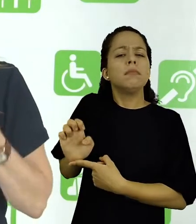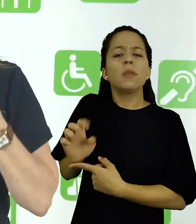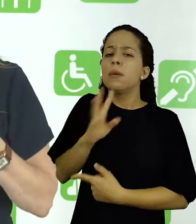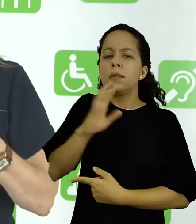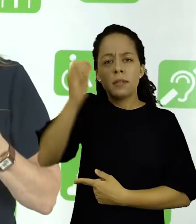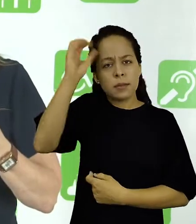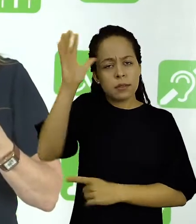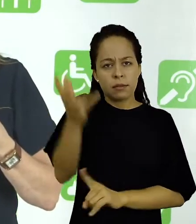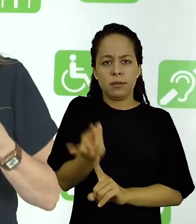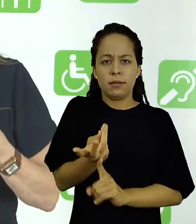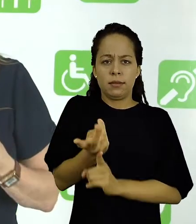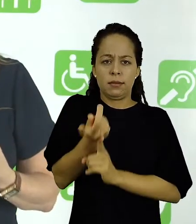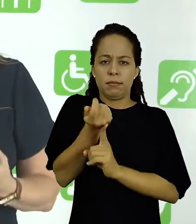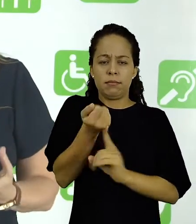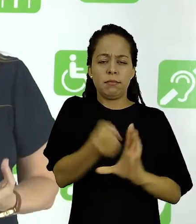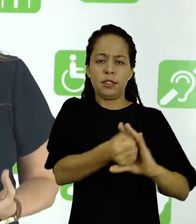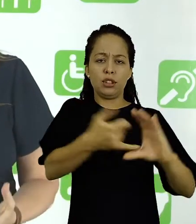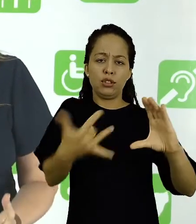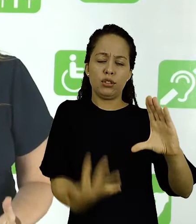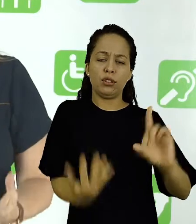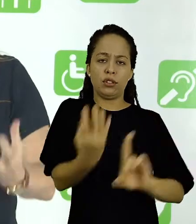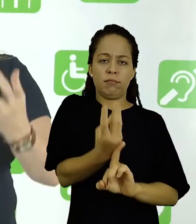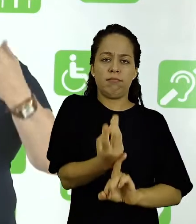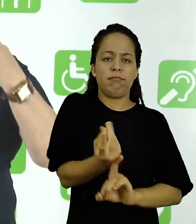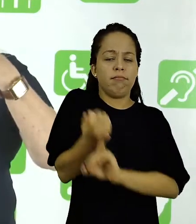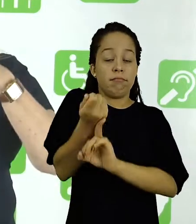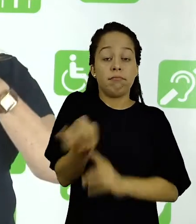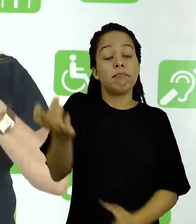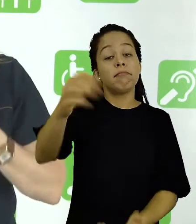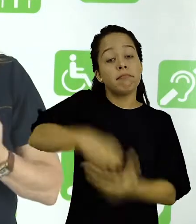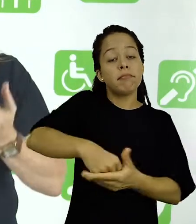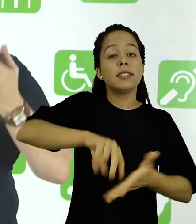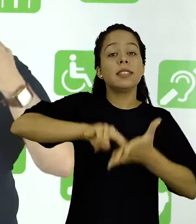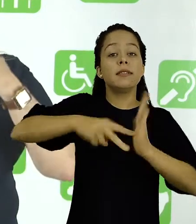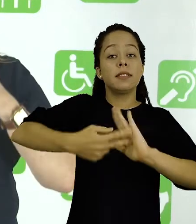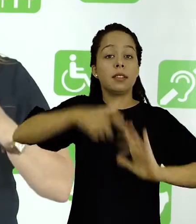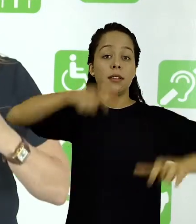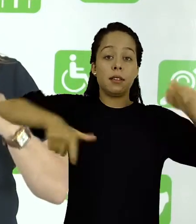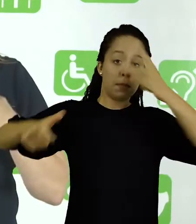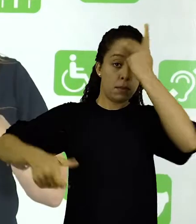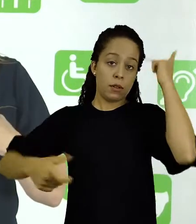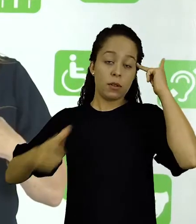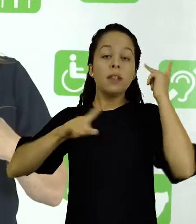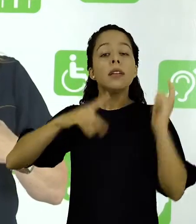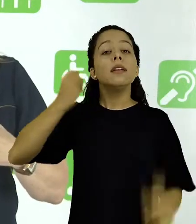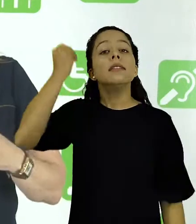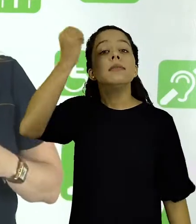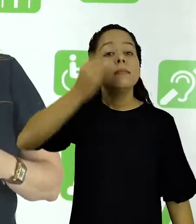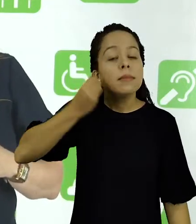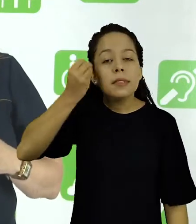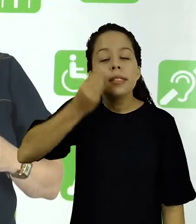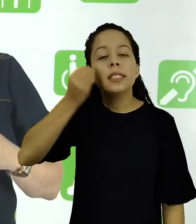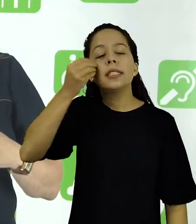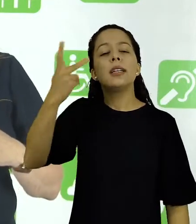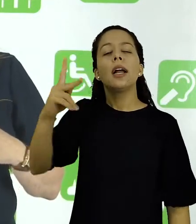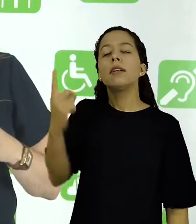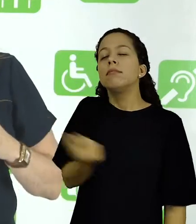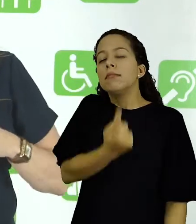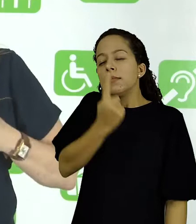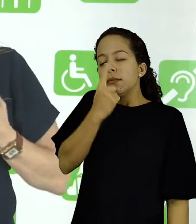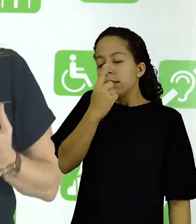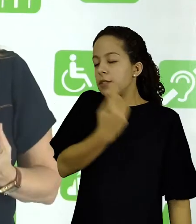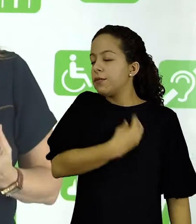conjunto de fatores que são ligados à experiência das pessoas, à